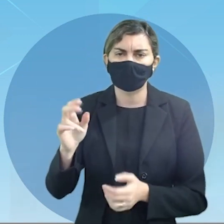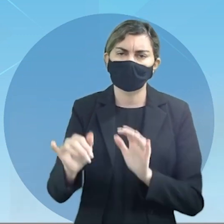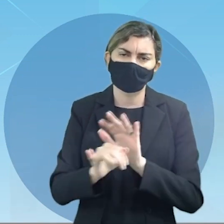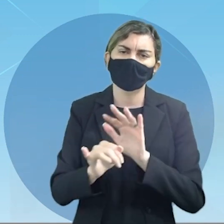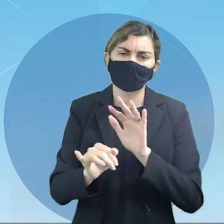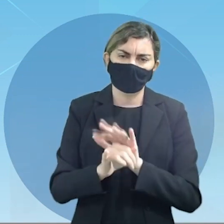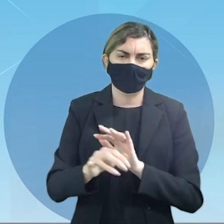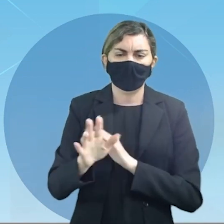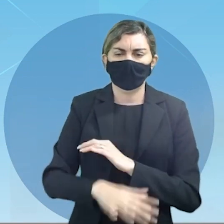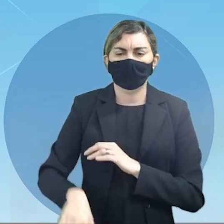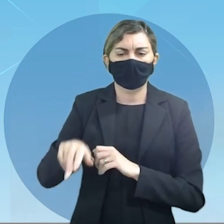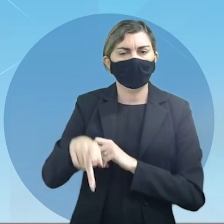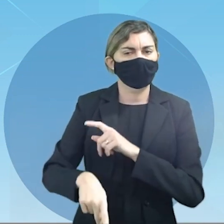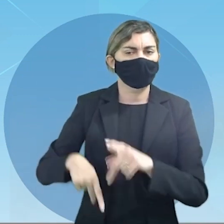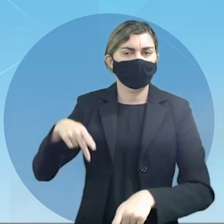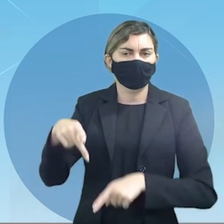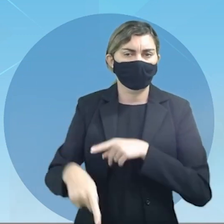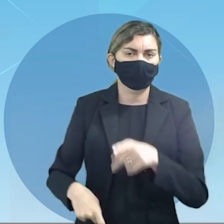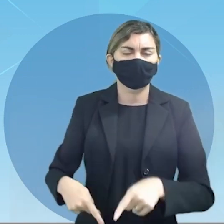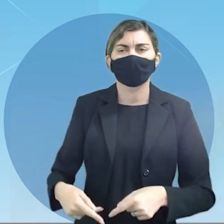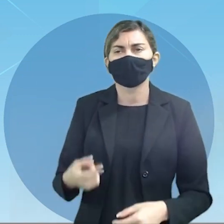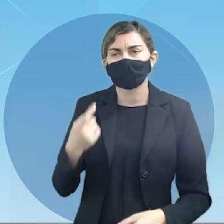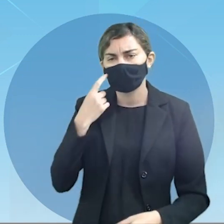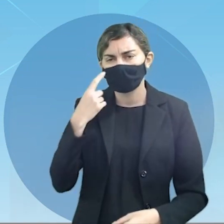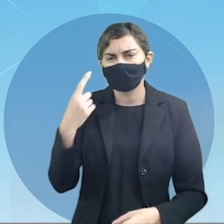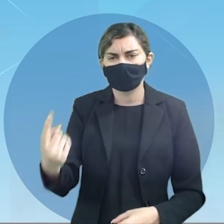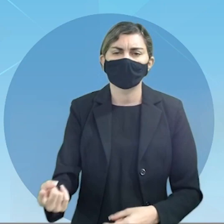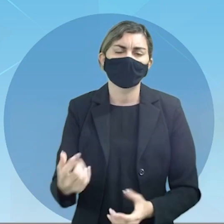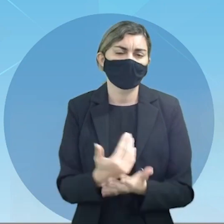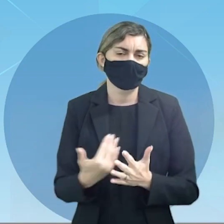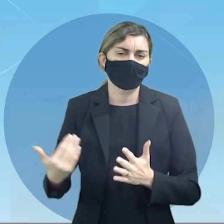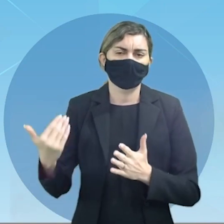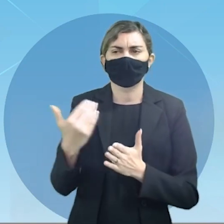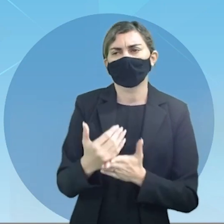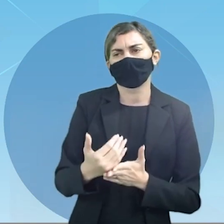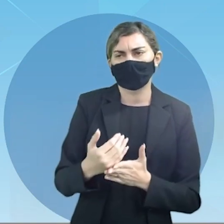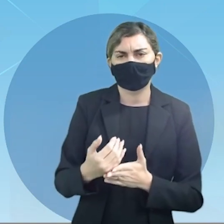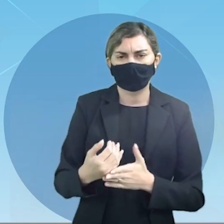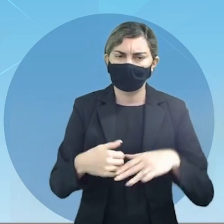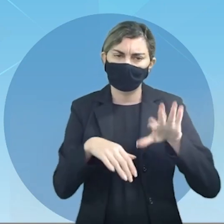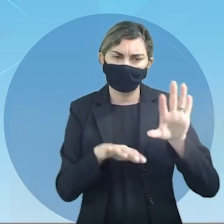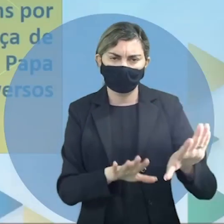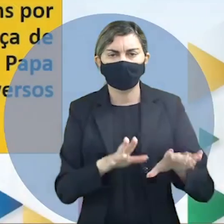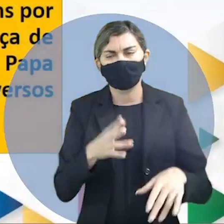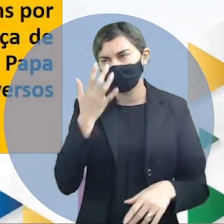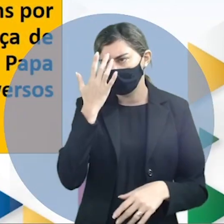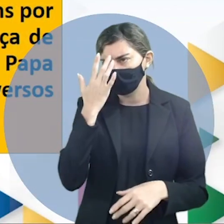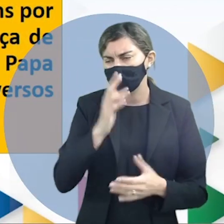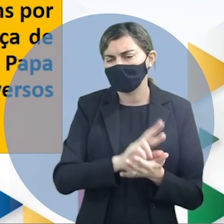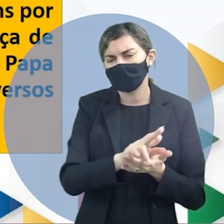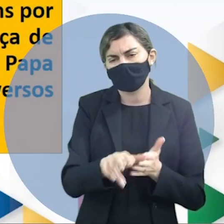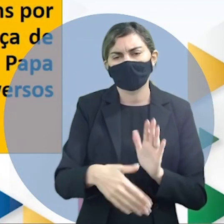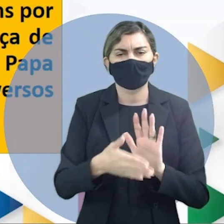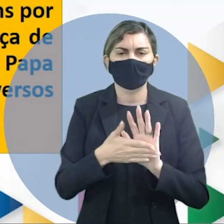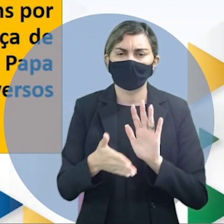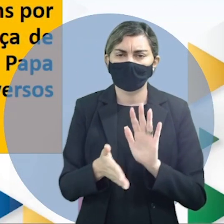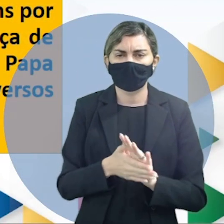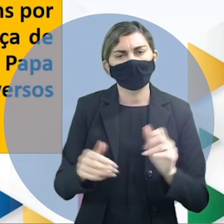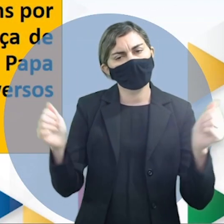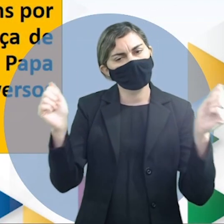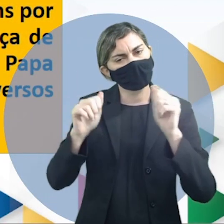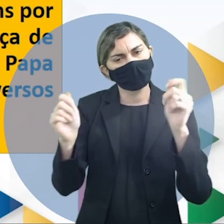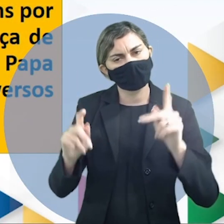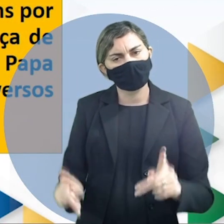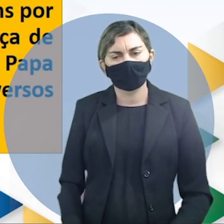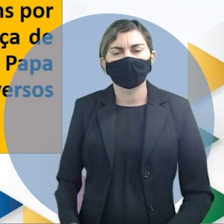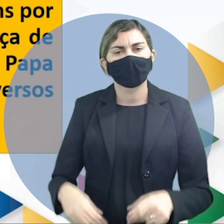identidade do seu povo e vejam só ainda mais sobre o exílio acompanhem várias propostas de paz